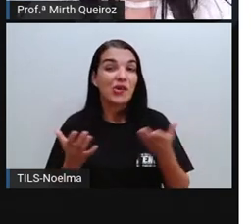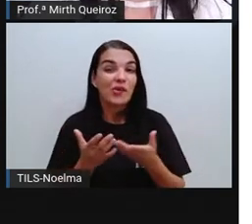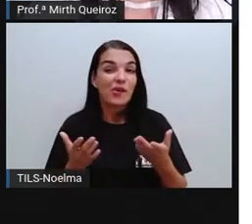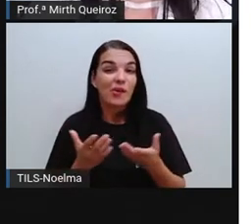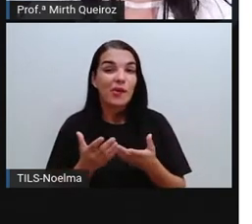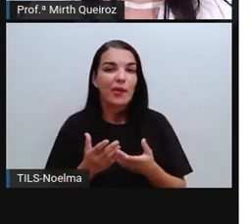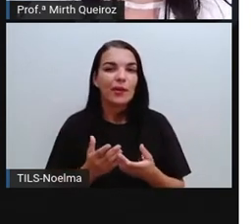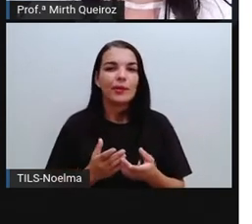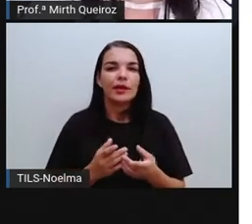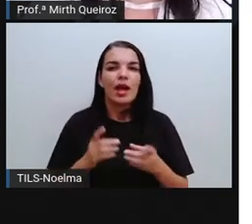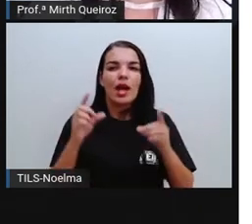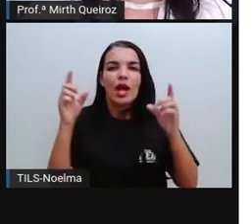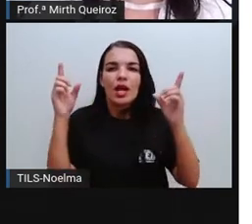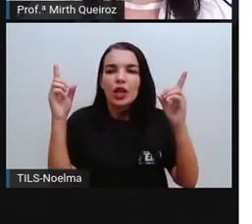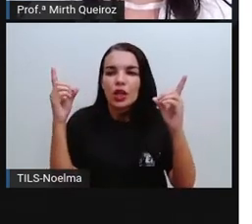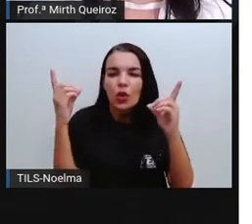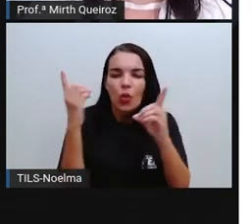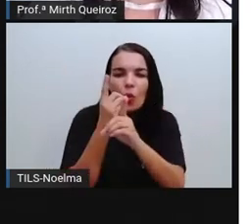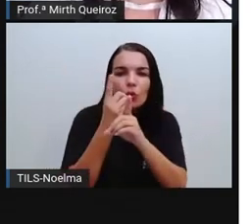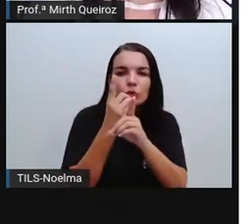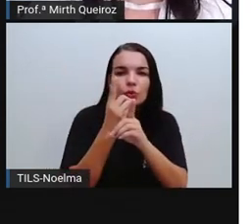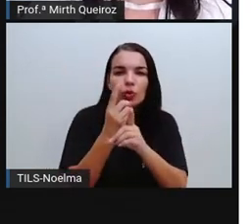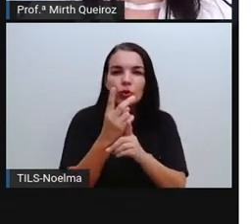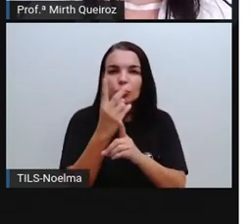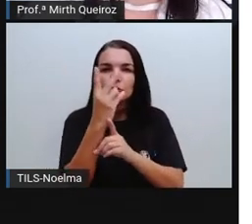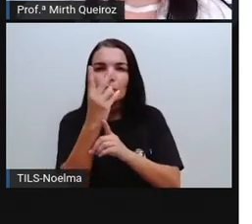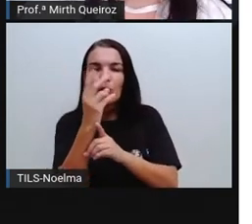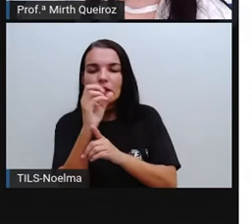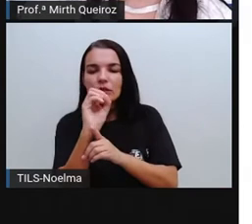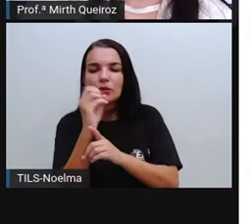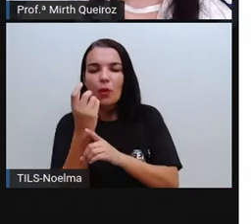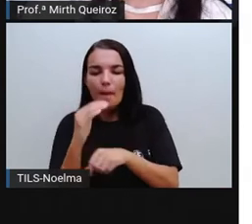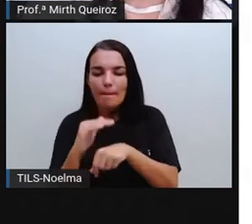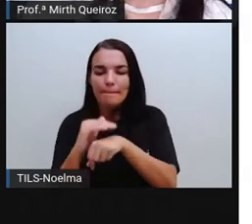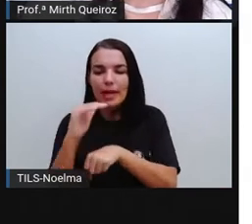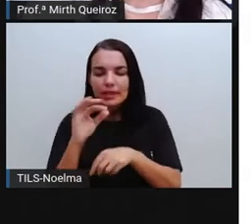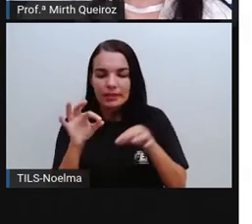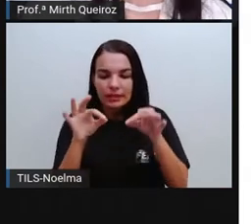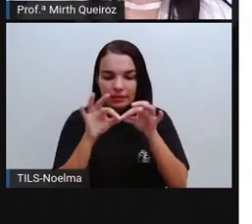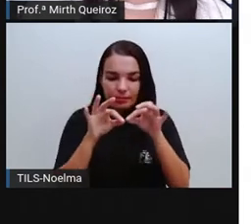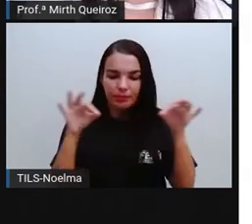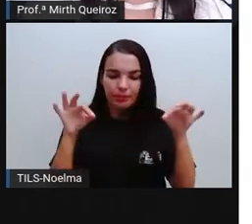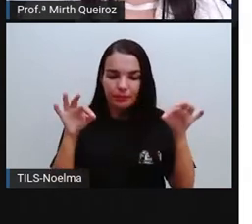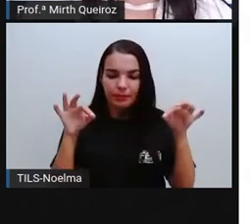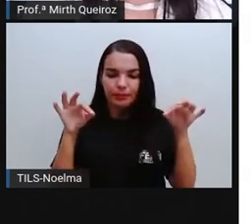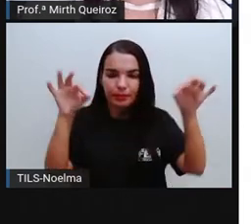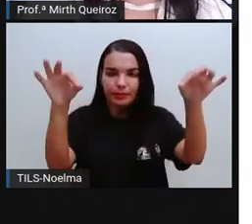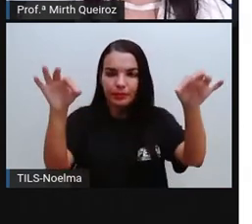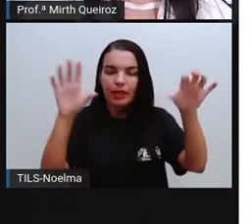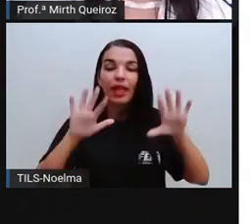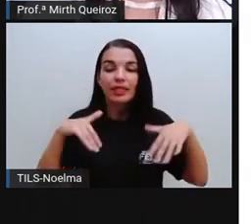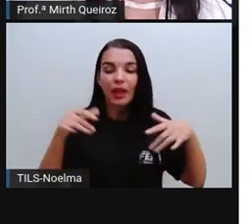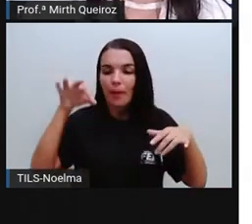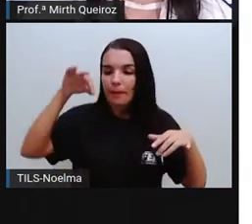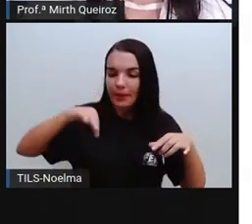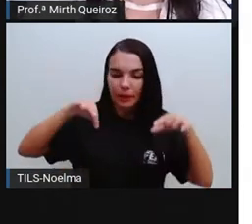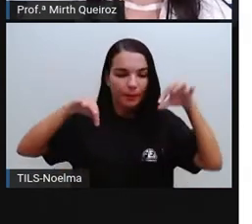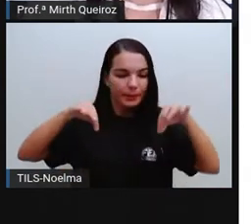Já o encontro de duas ou mais arestas, que é cada pontinho desse aqui, vai ser chamado de